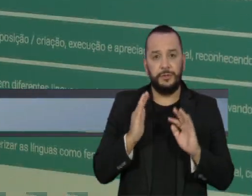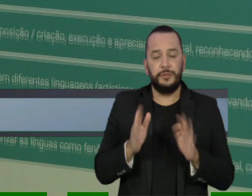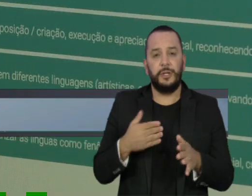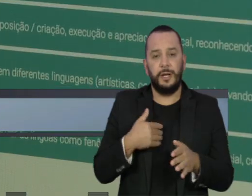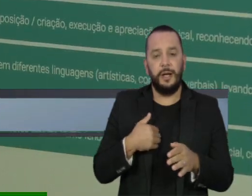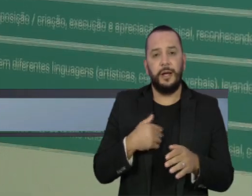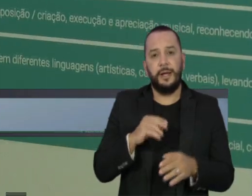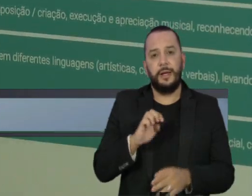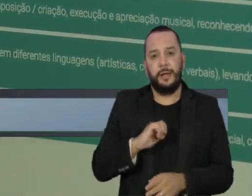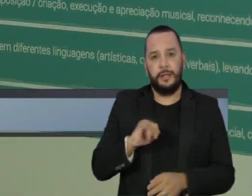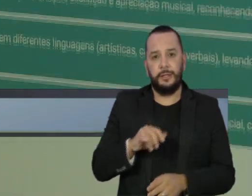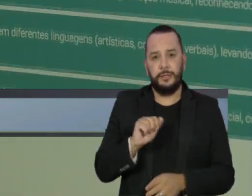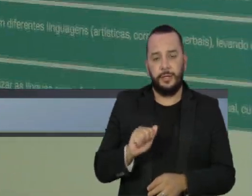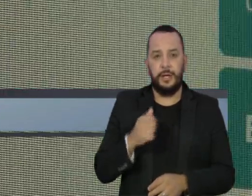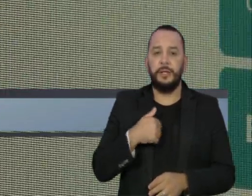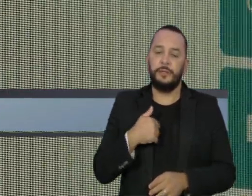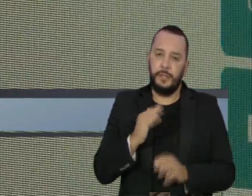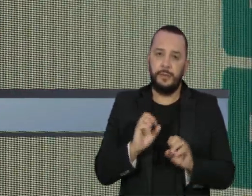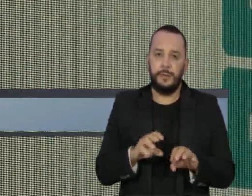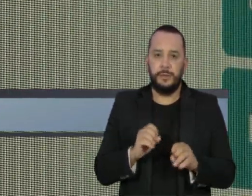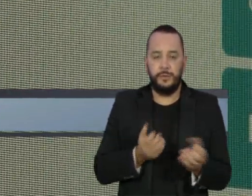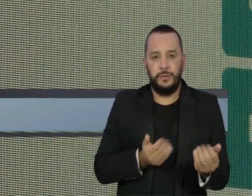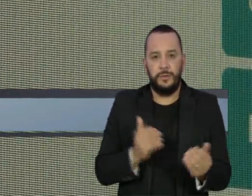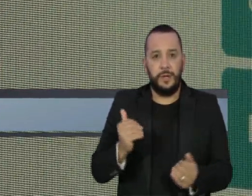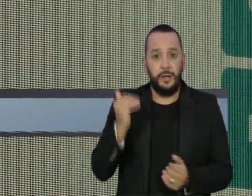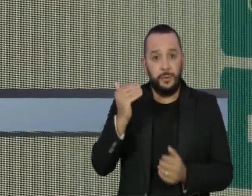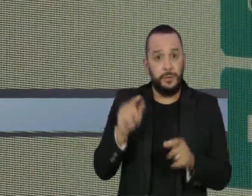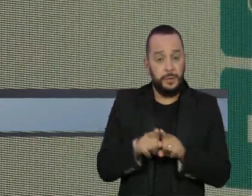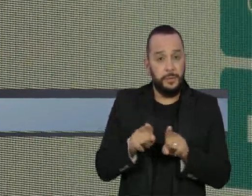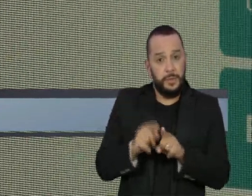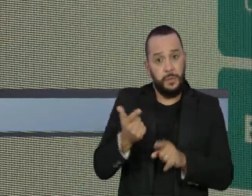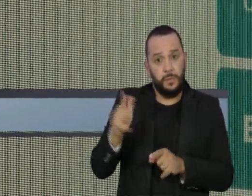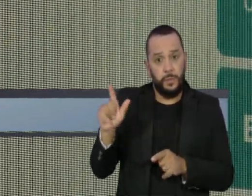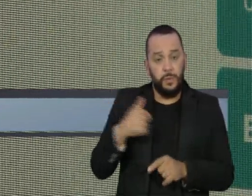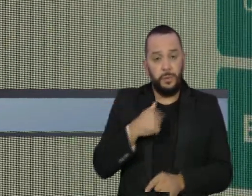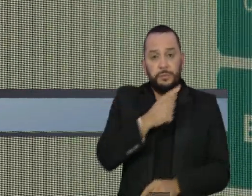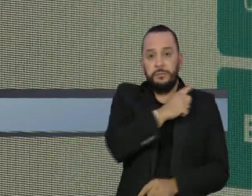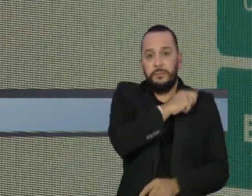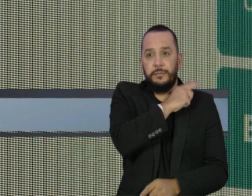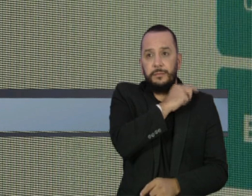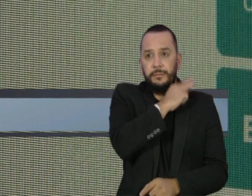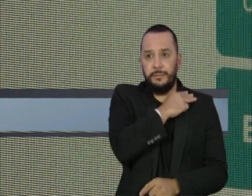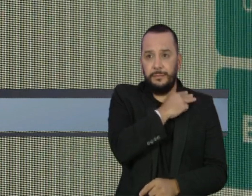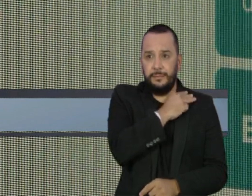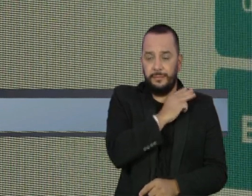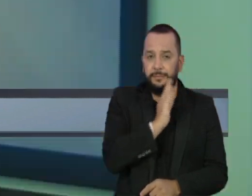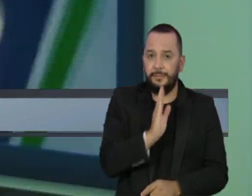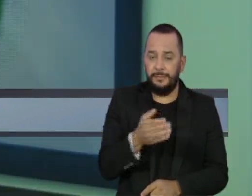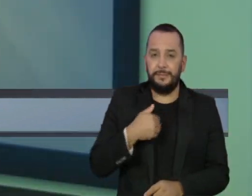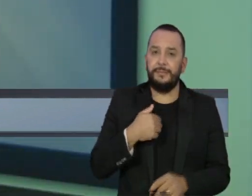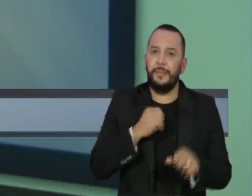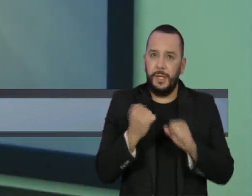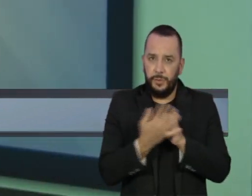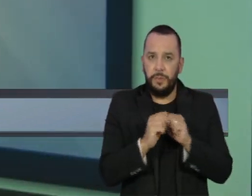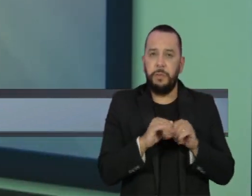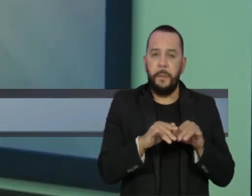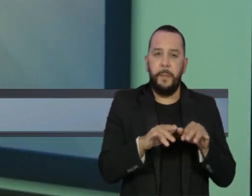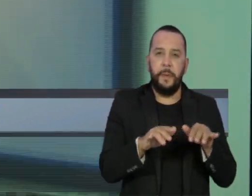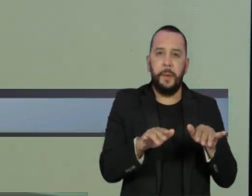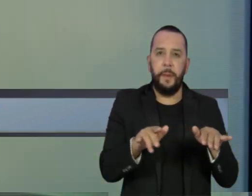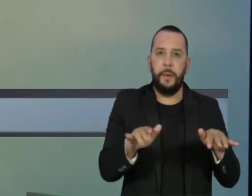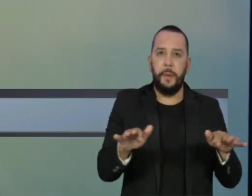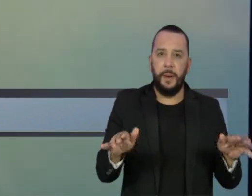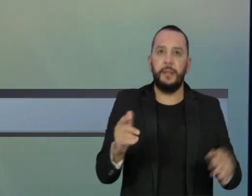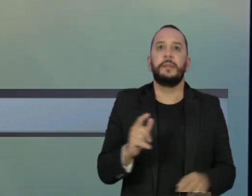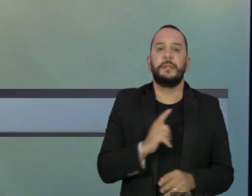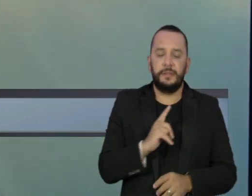jovens e adultos, o EJA, e outro para o ensino médio. O Amazonas segue com grande taxa de transmissão